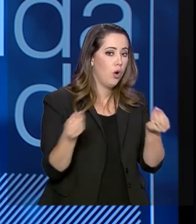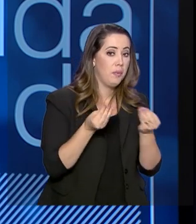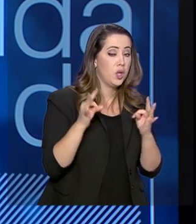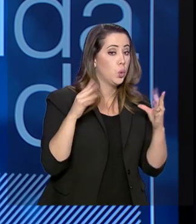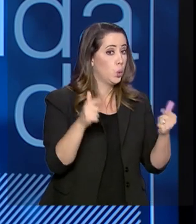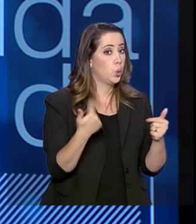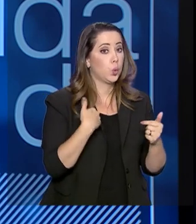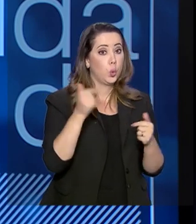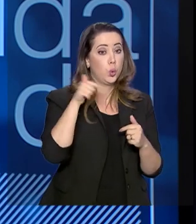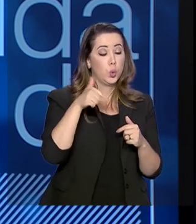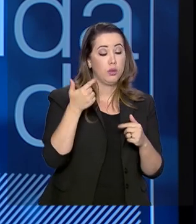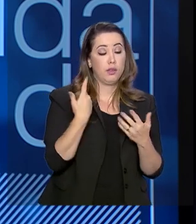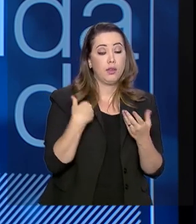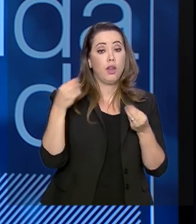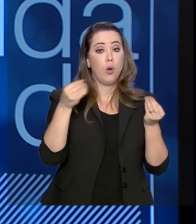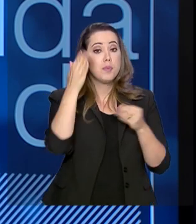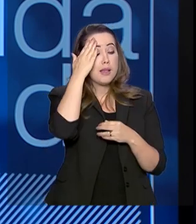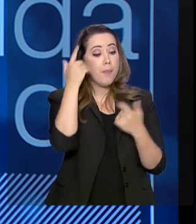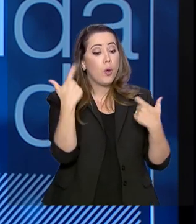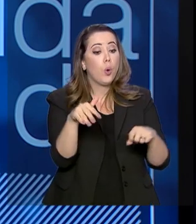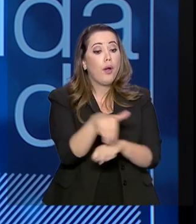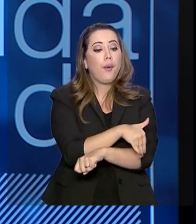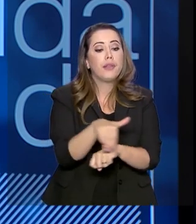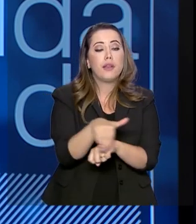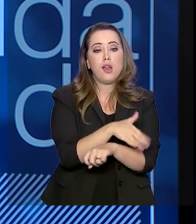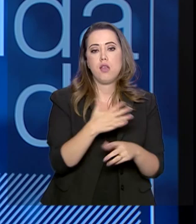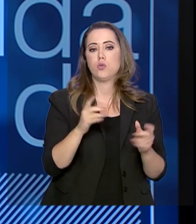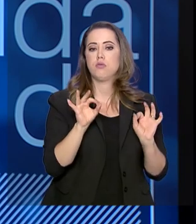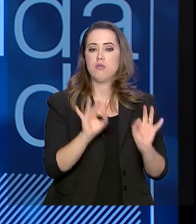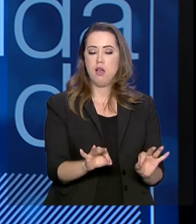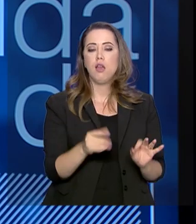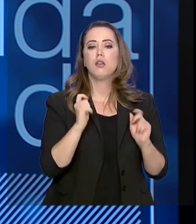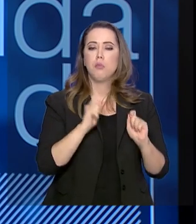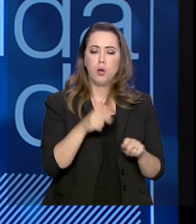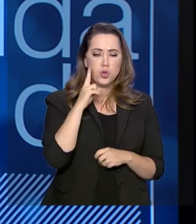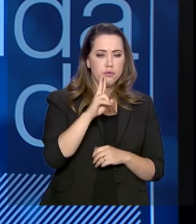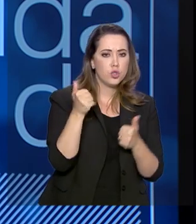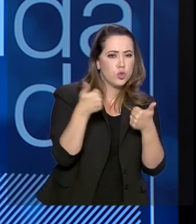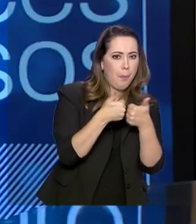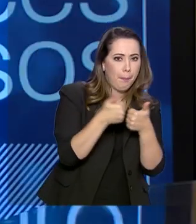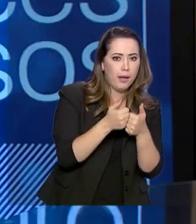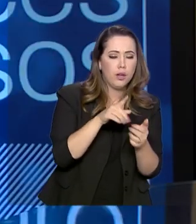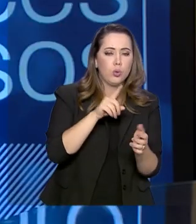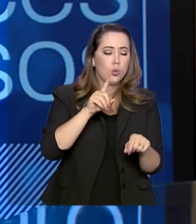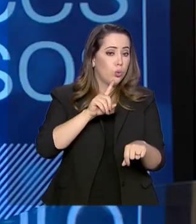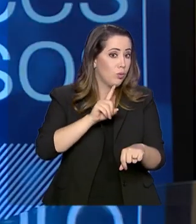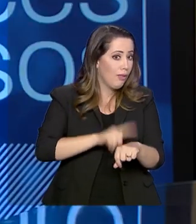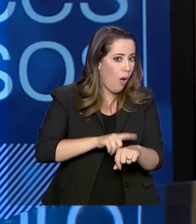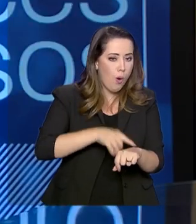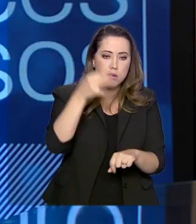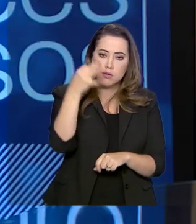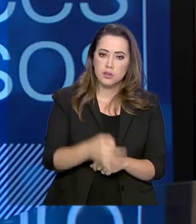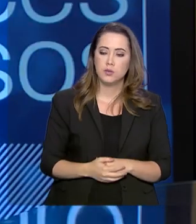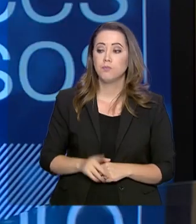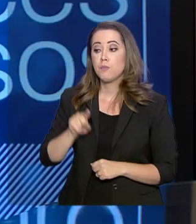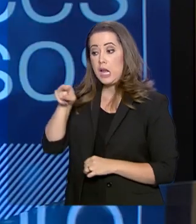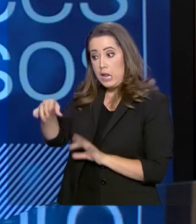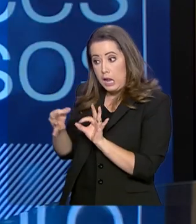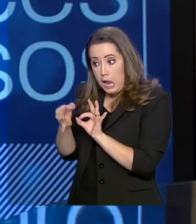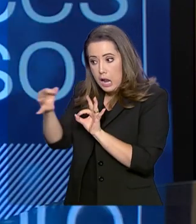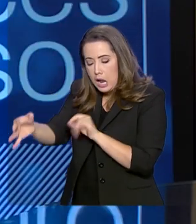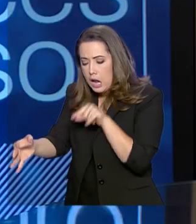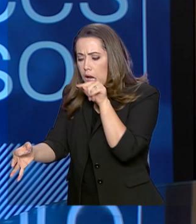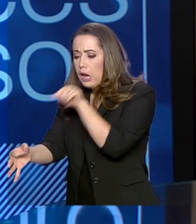ele é automaticamente inserido na plataforma e permite, portanto, esse acompanhamento em tempo real. É na ponta, município, que o cidadão vê